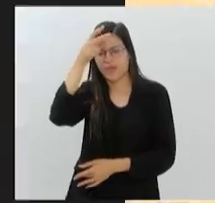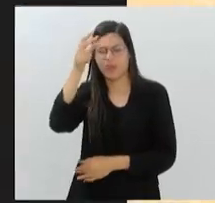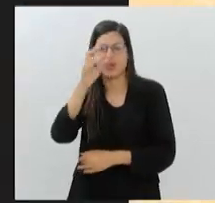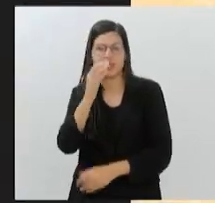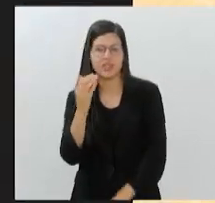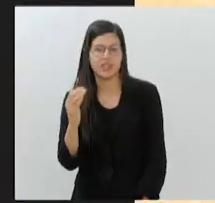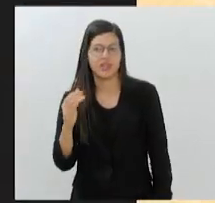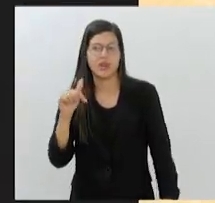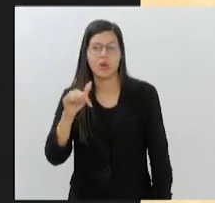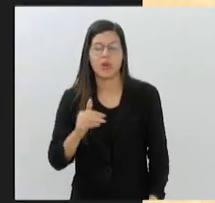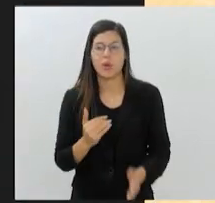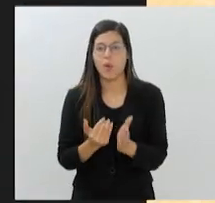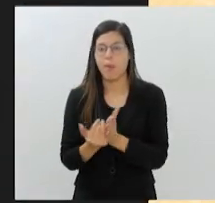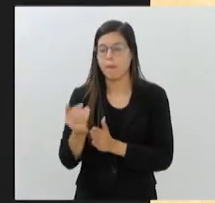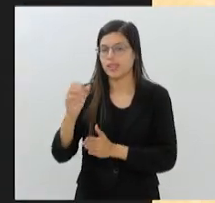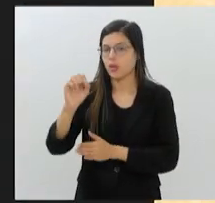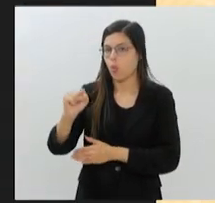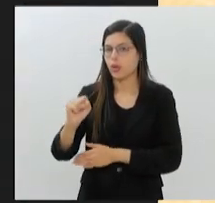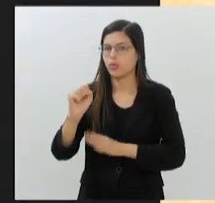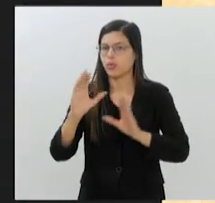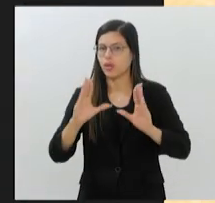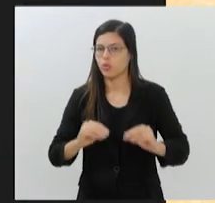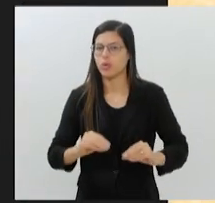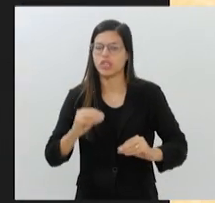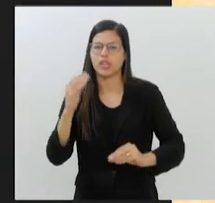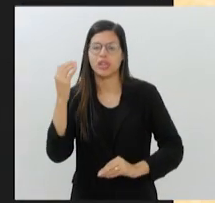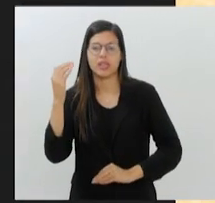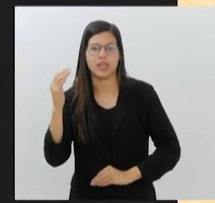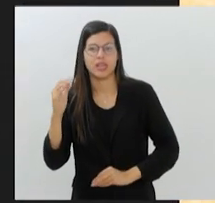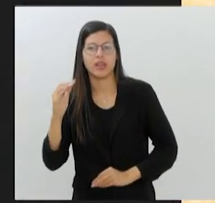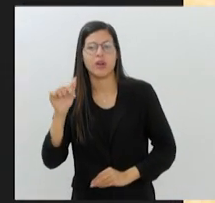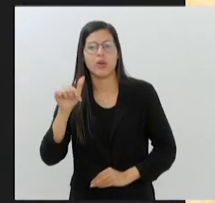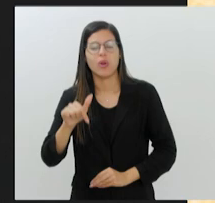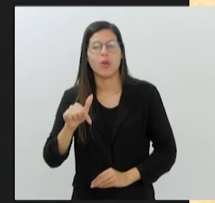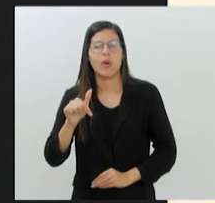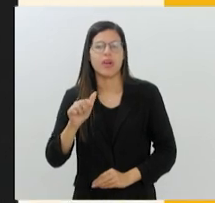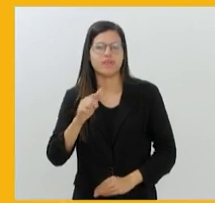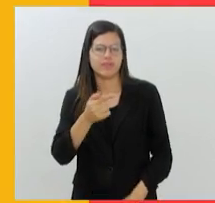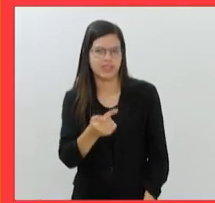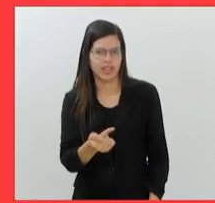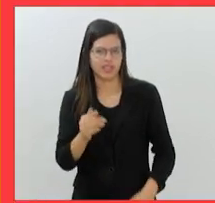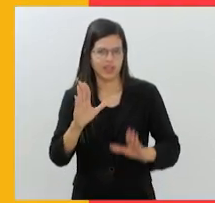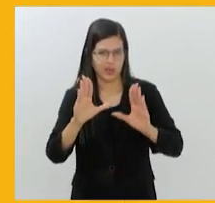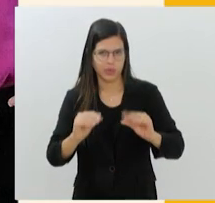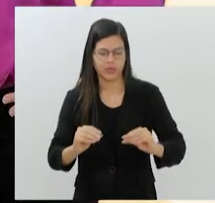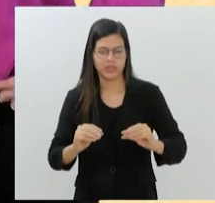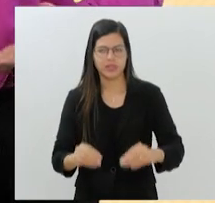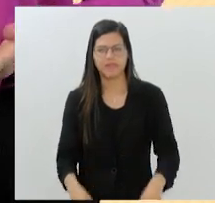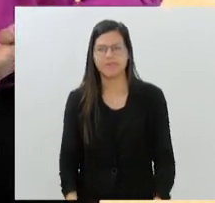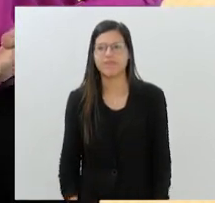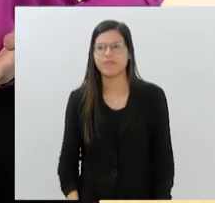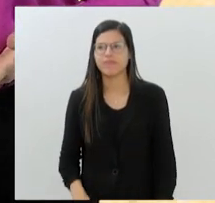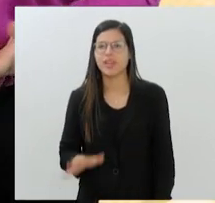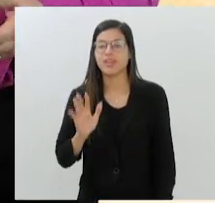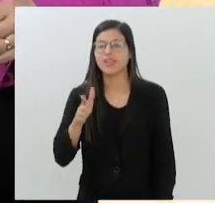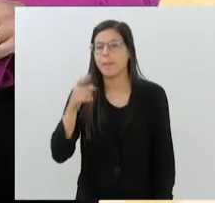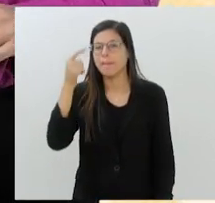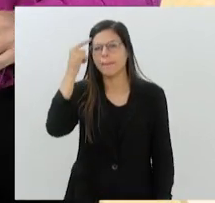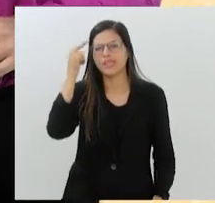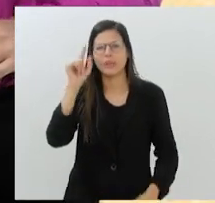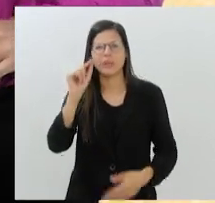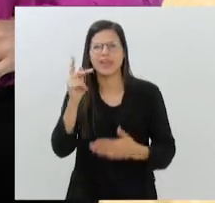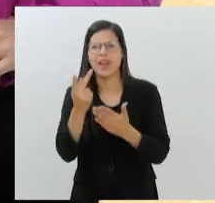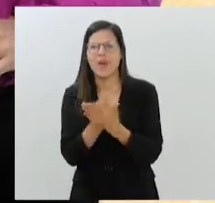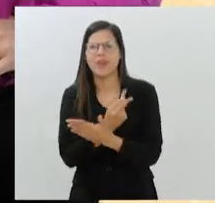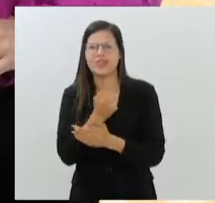apresentação começa às 8 da noite. Já em Niterói, o espetáculo é às 7 da noite. Já pensou o que acontece com as